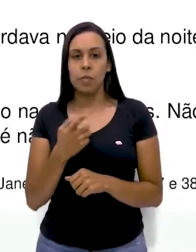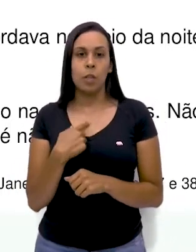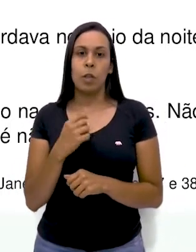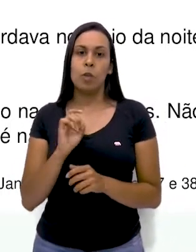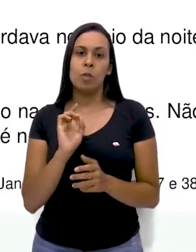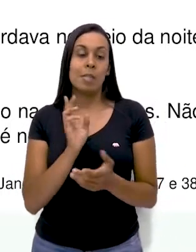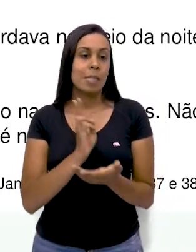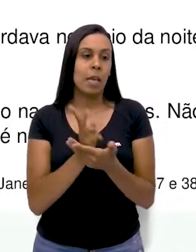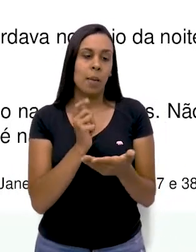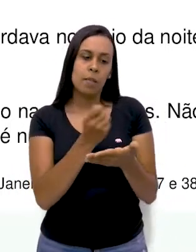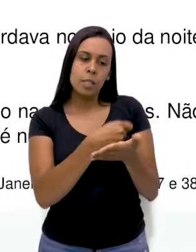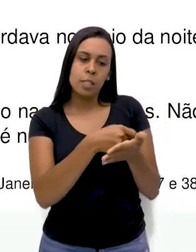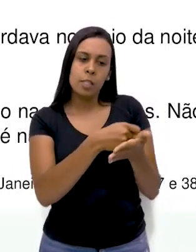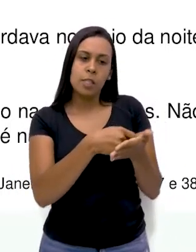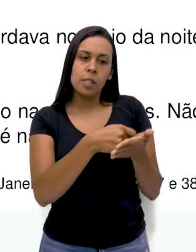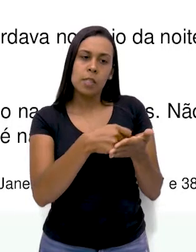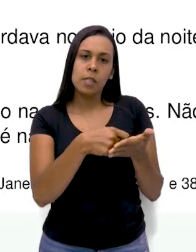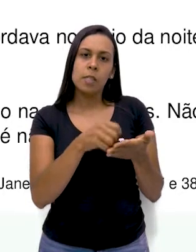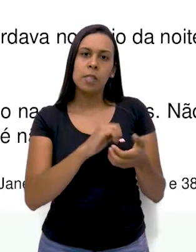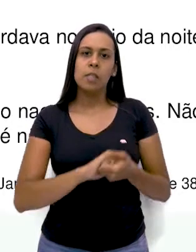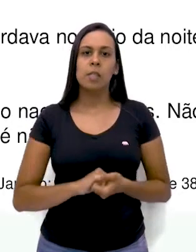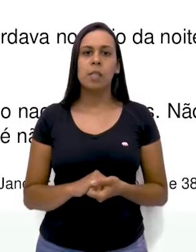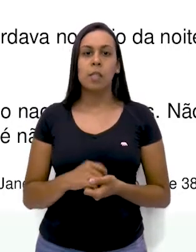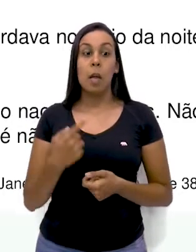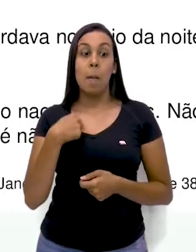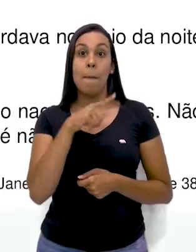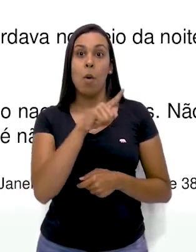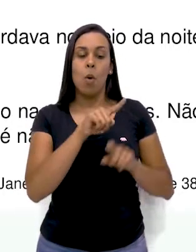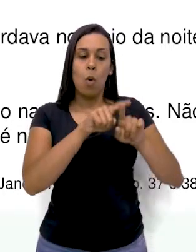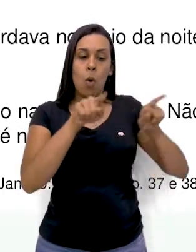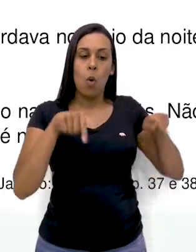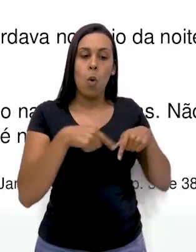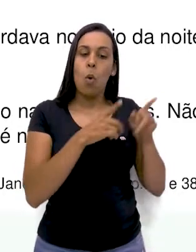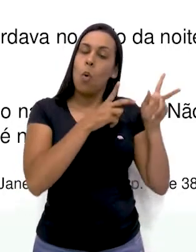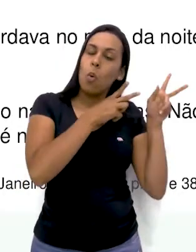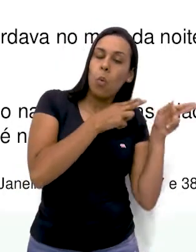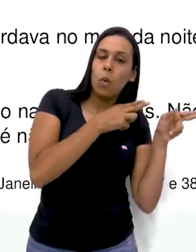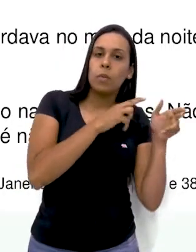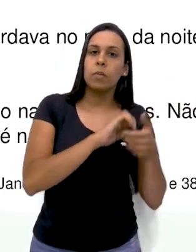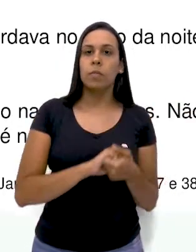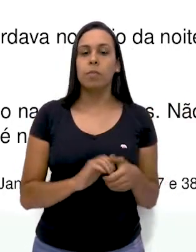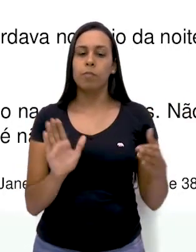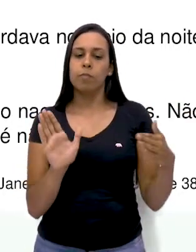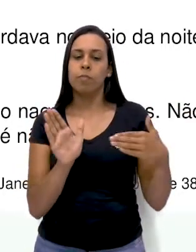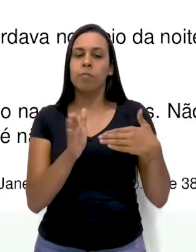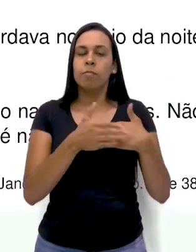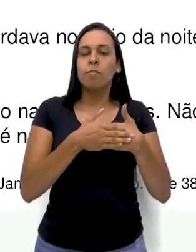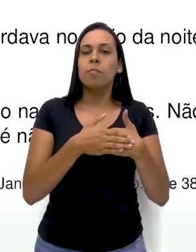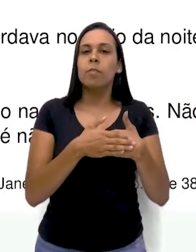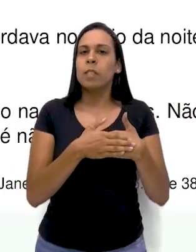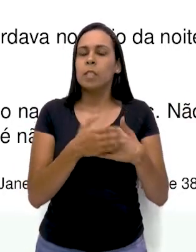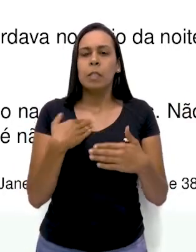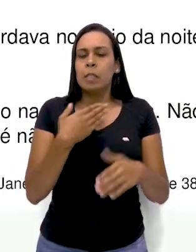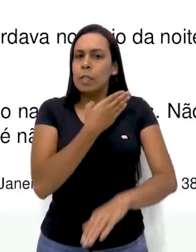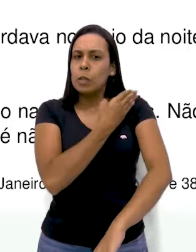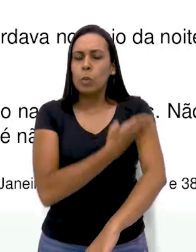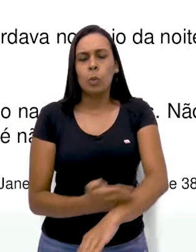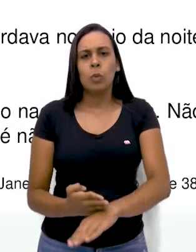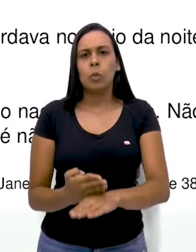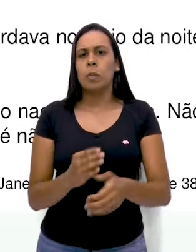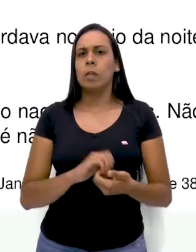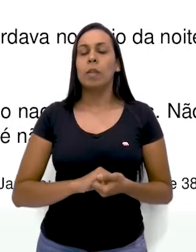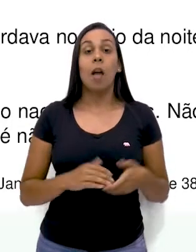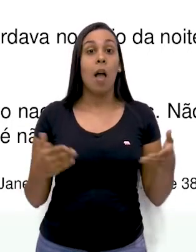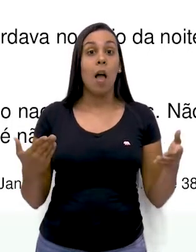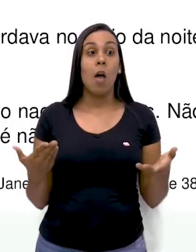mesmo se eu ia para o meu quarto e fechar a porta. Habituei-me. E